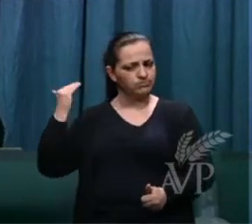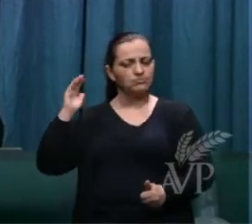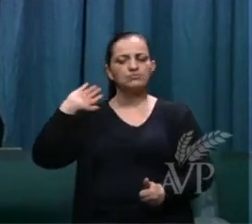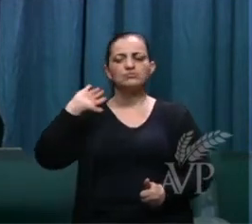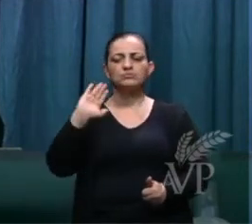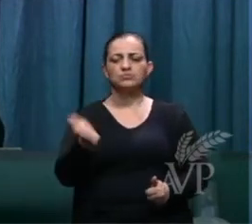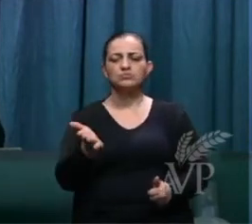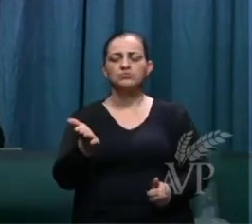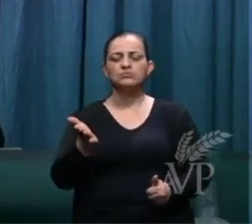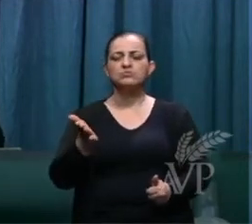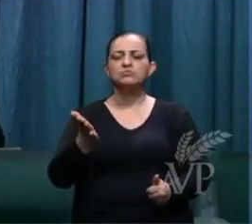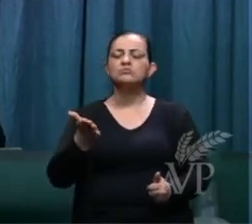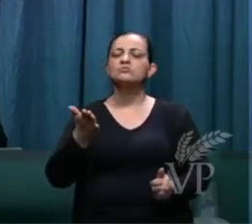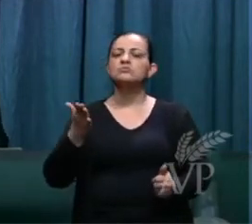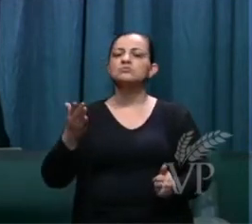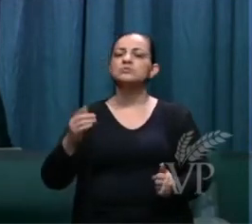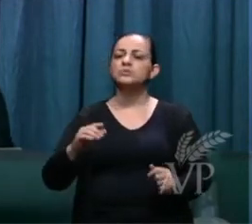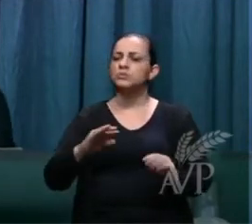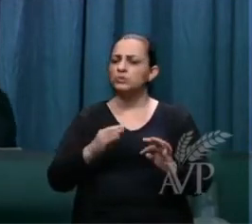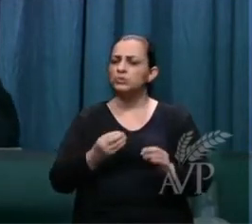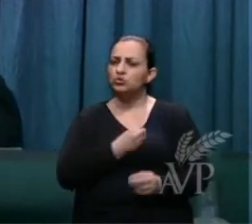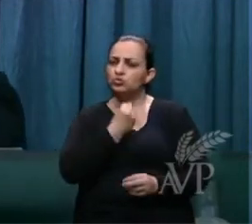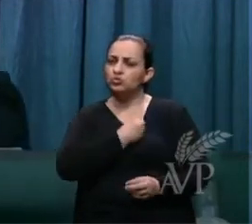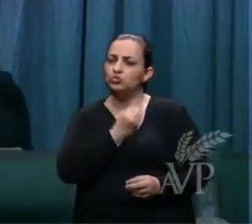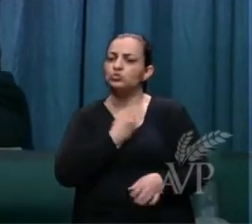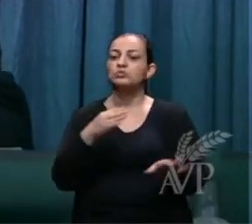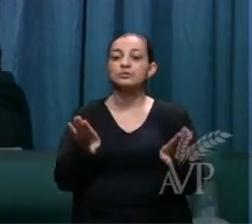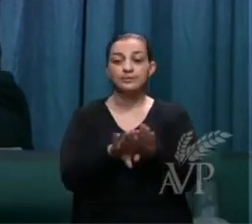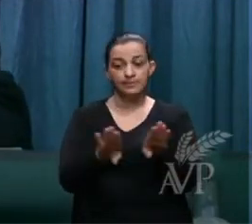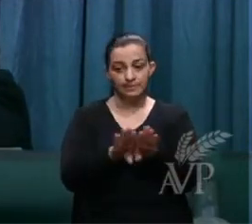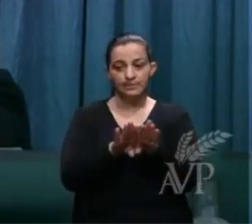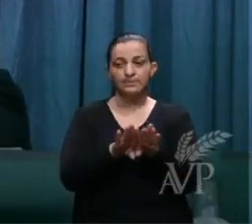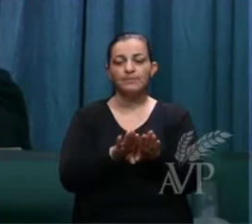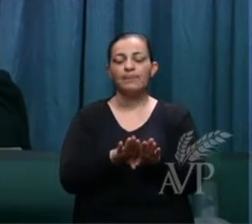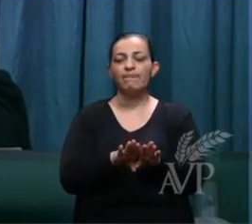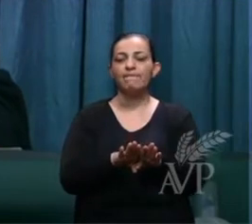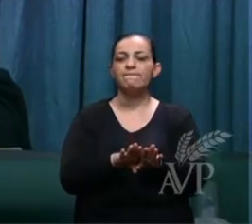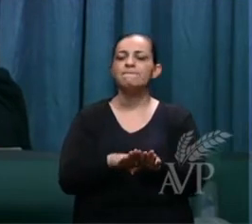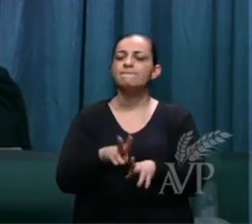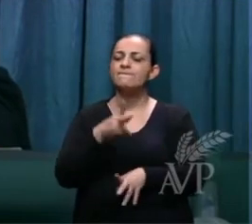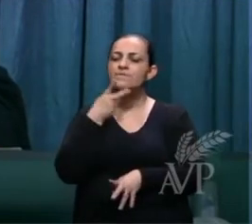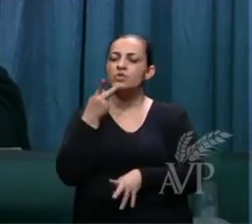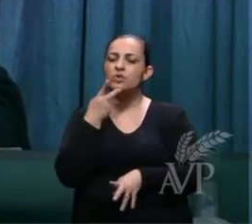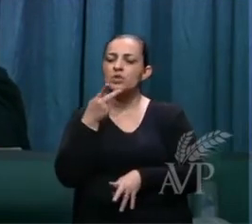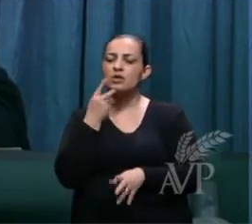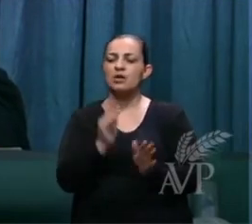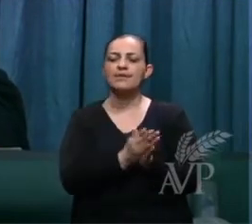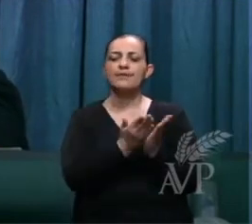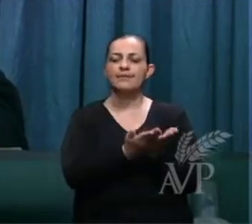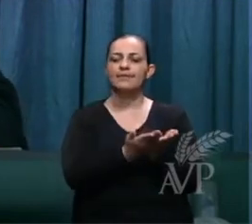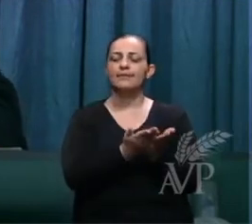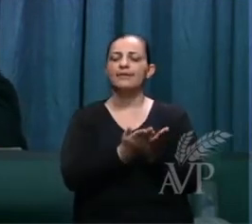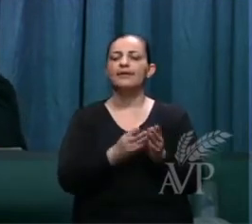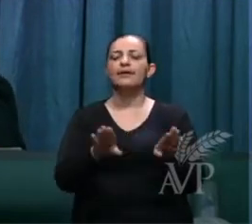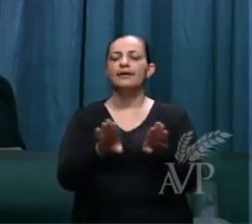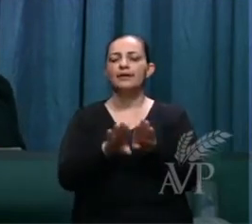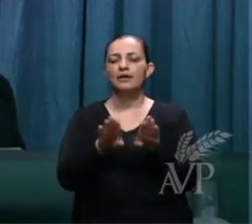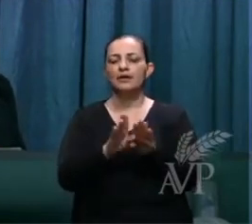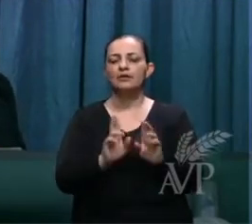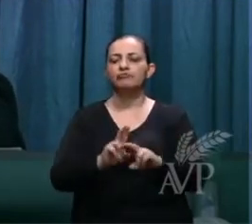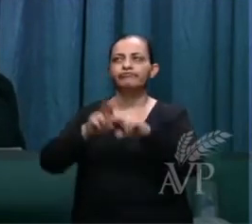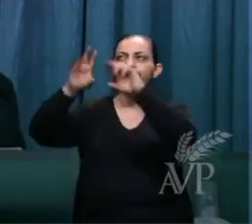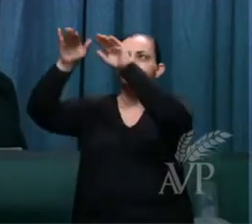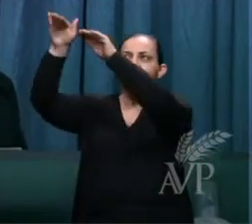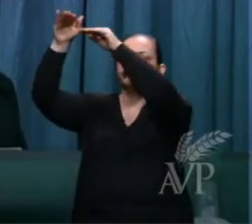aqueles que estão vivos também, e diz a Bíblia, aí vai se assentar